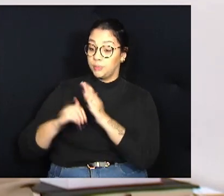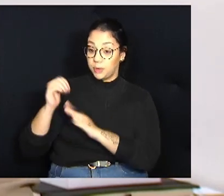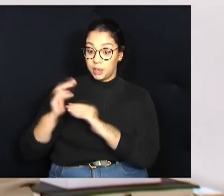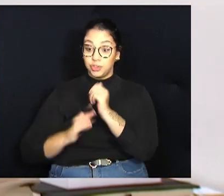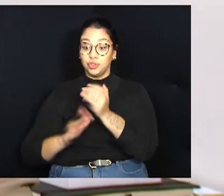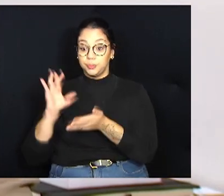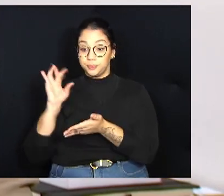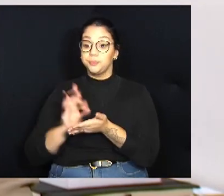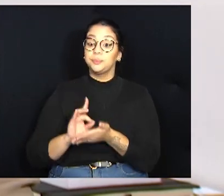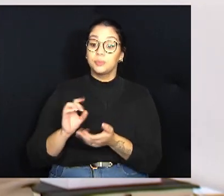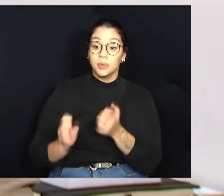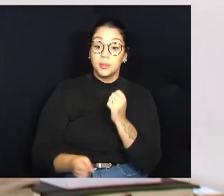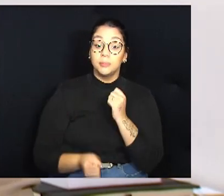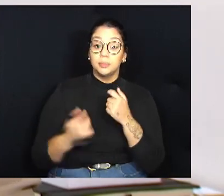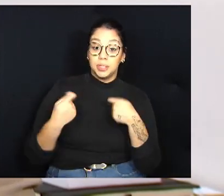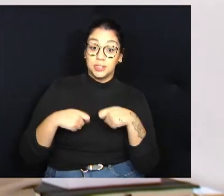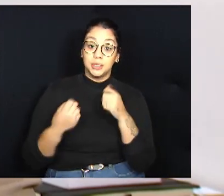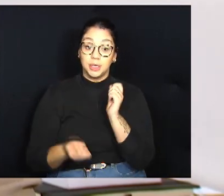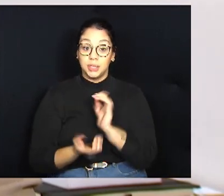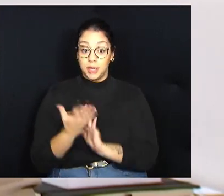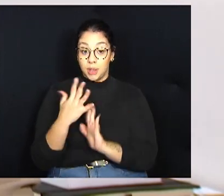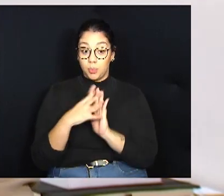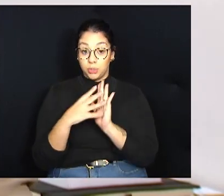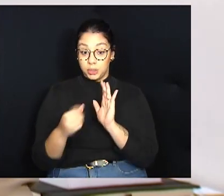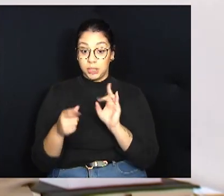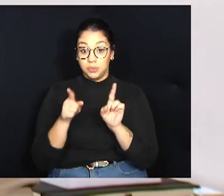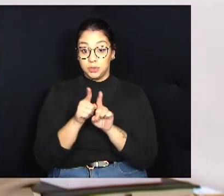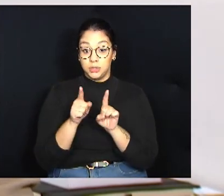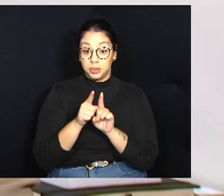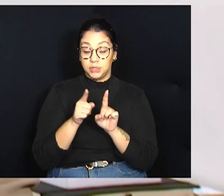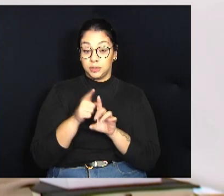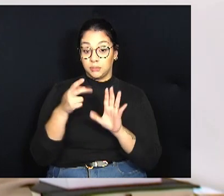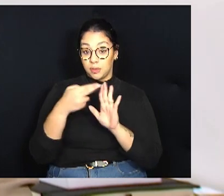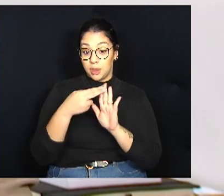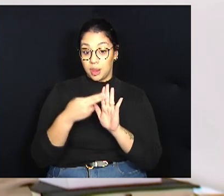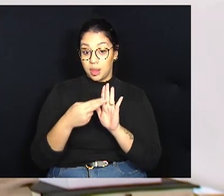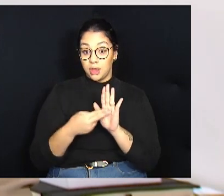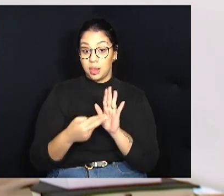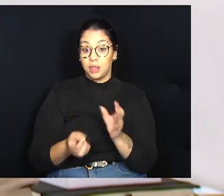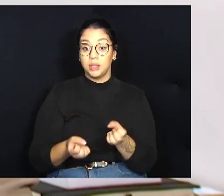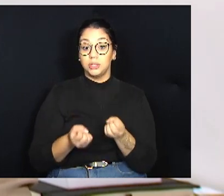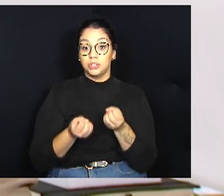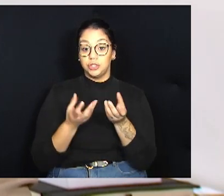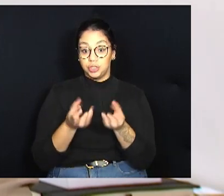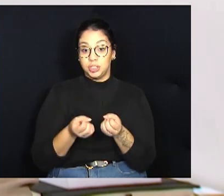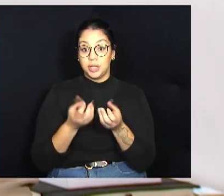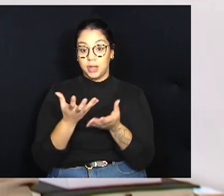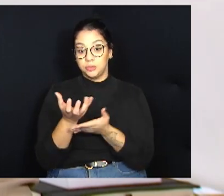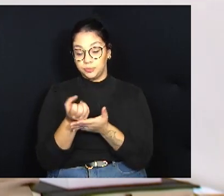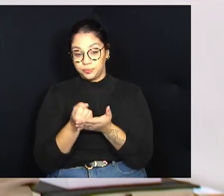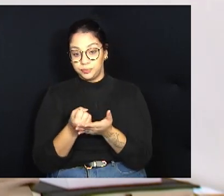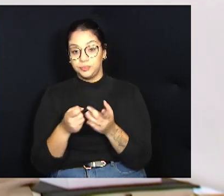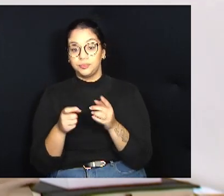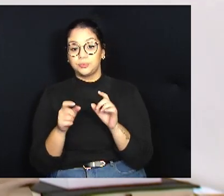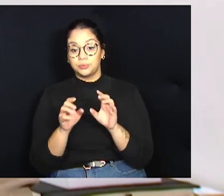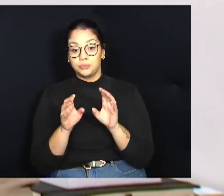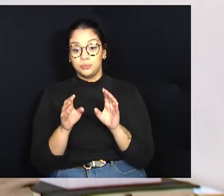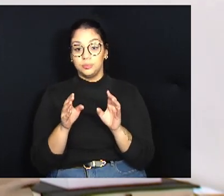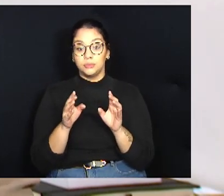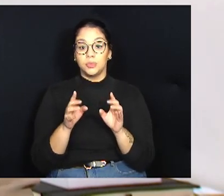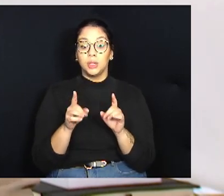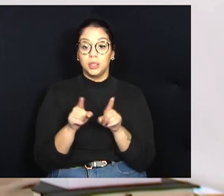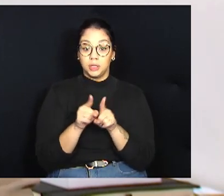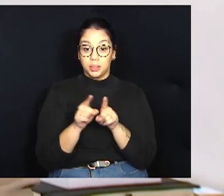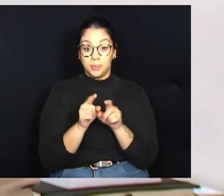vai ter que criar modelos e regras para fazer a coleta desses dados nas portarias, enfim. E, principalmente, para o